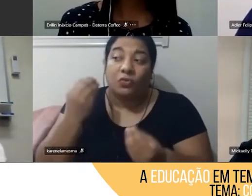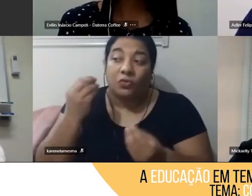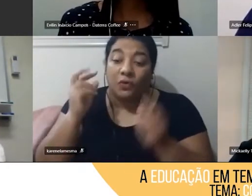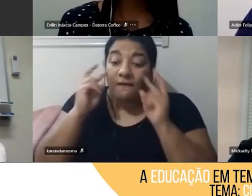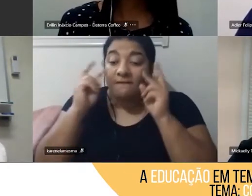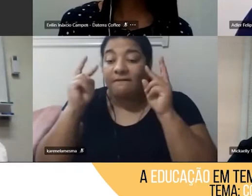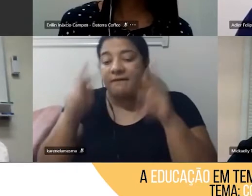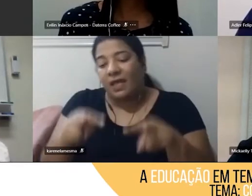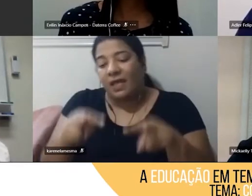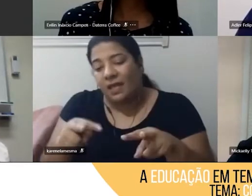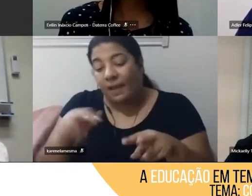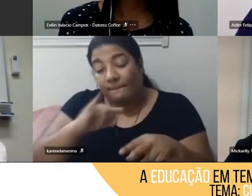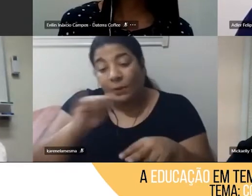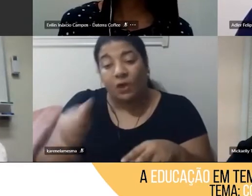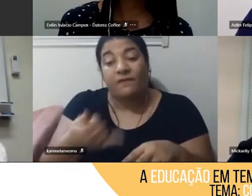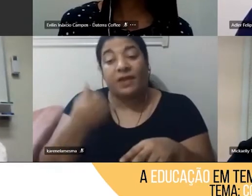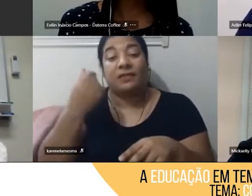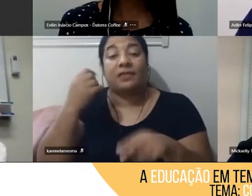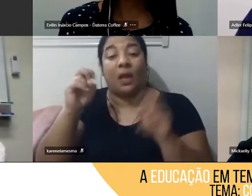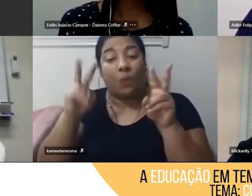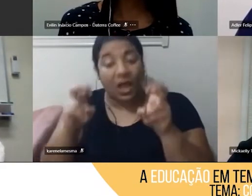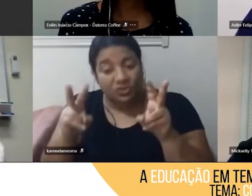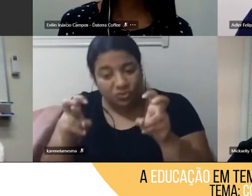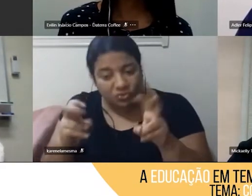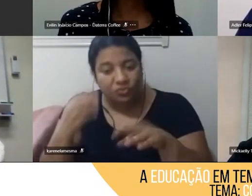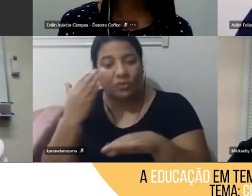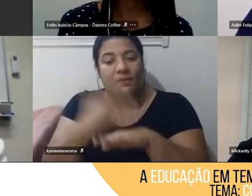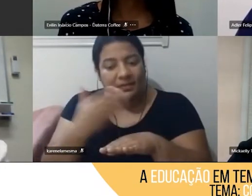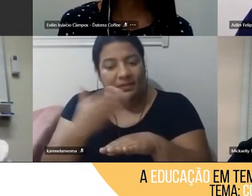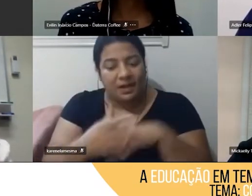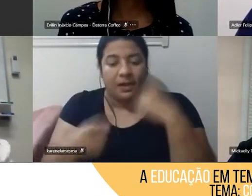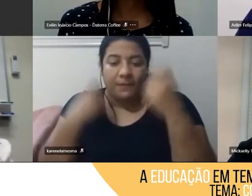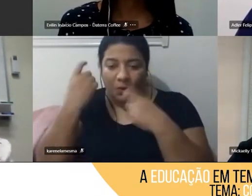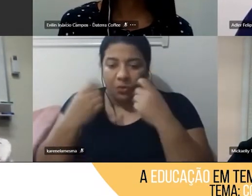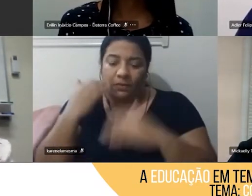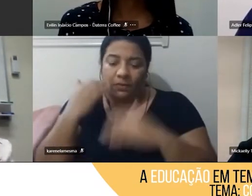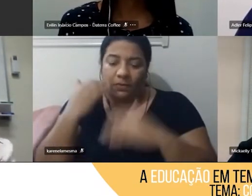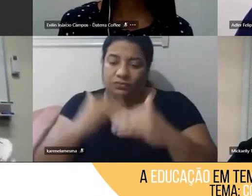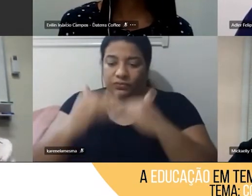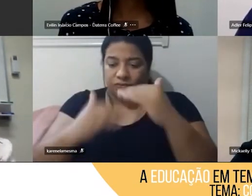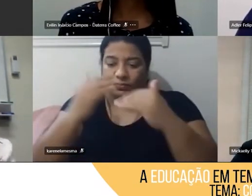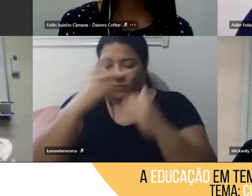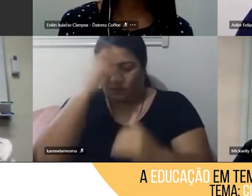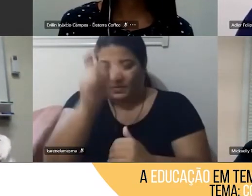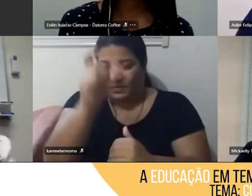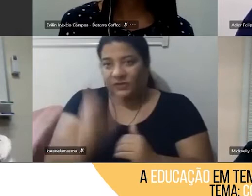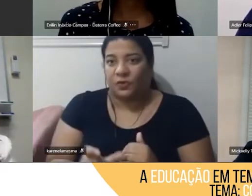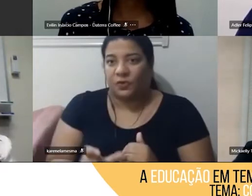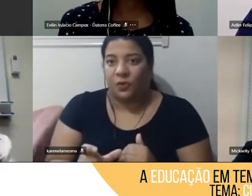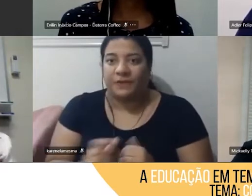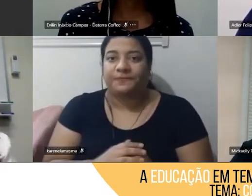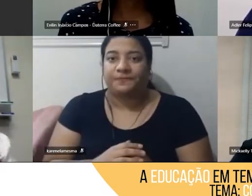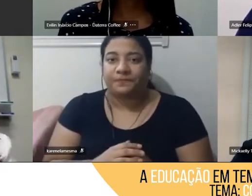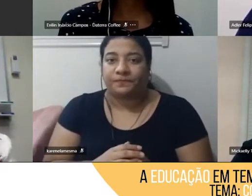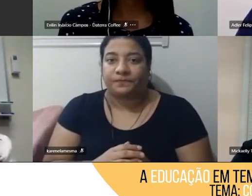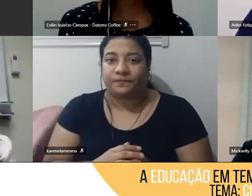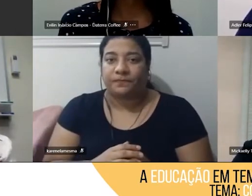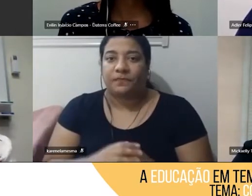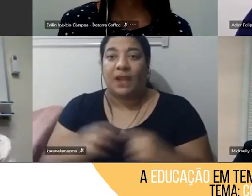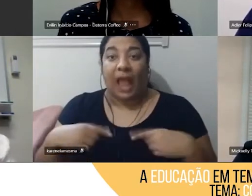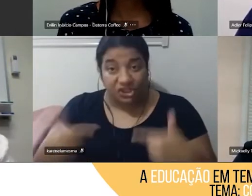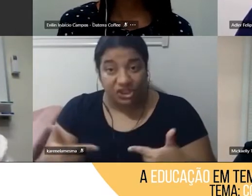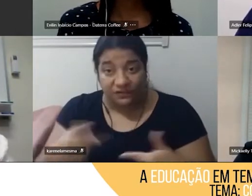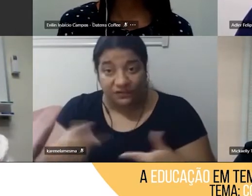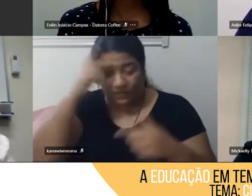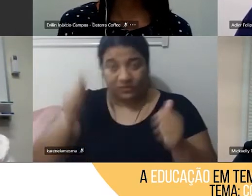né, de uma forma que a gente esteja ali preocupado em desenvolver esse cidadão, esse cidadão ativo, né, cidadania,